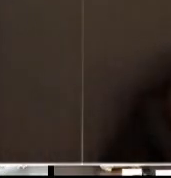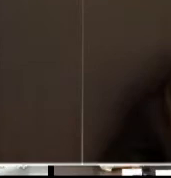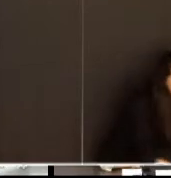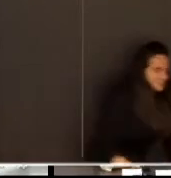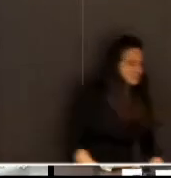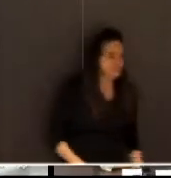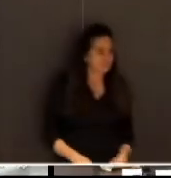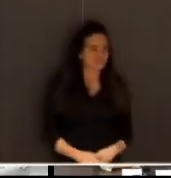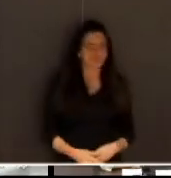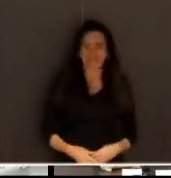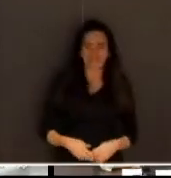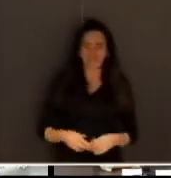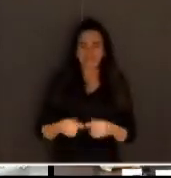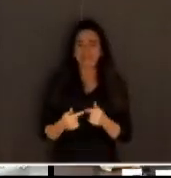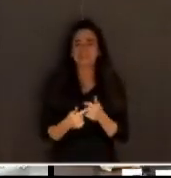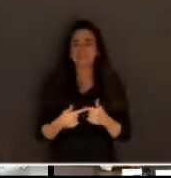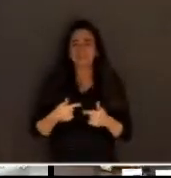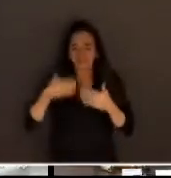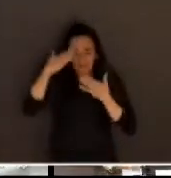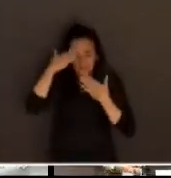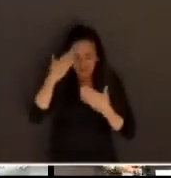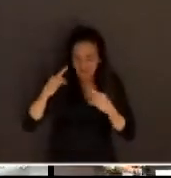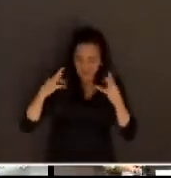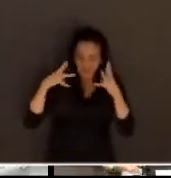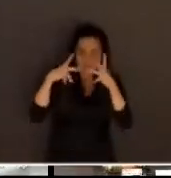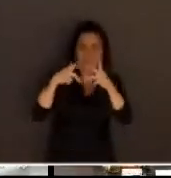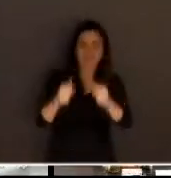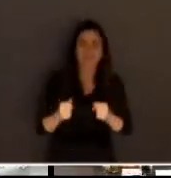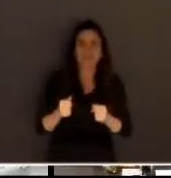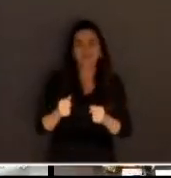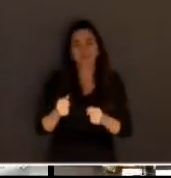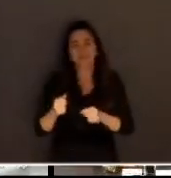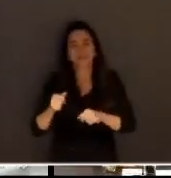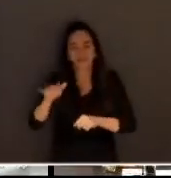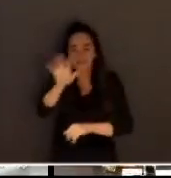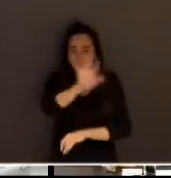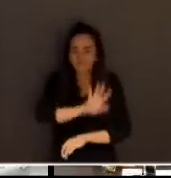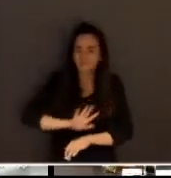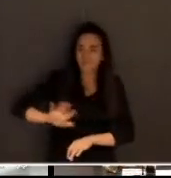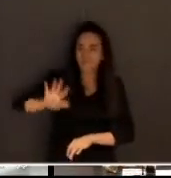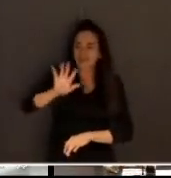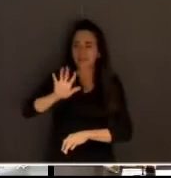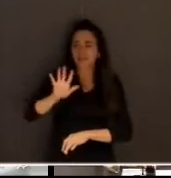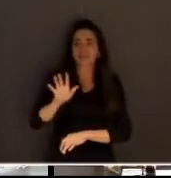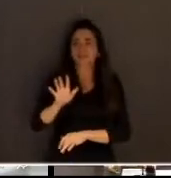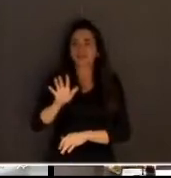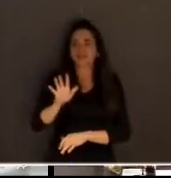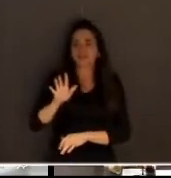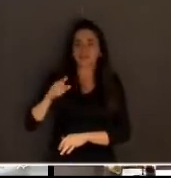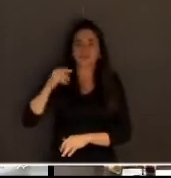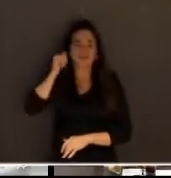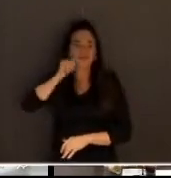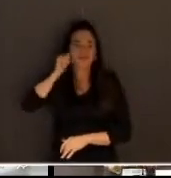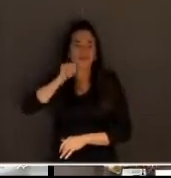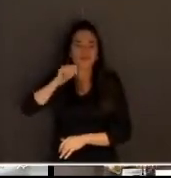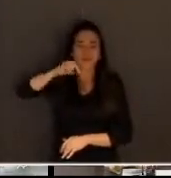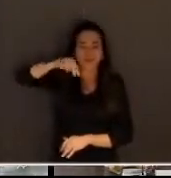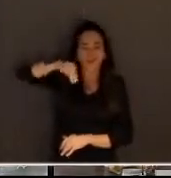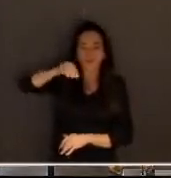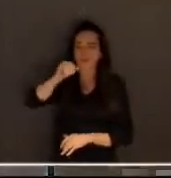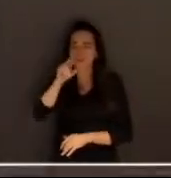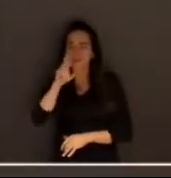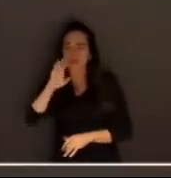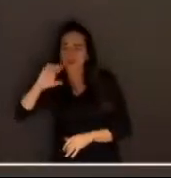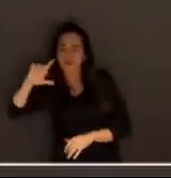instituição maravilhosa que a gente representa. Queria agradecer muito esse espaço e devolver a palavra para a doutora Marcele. Obrigado. Muito obrigada, doutor